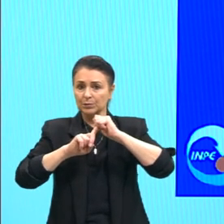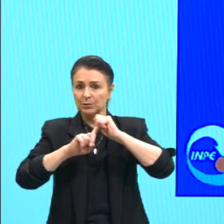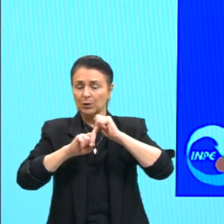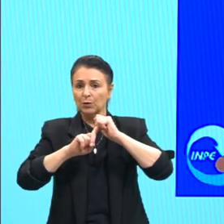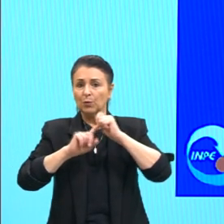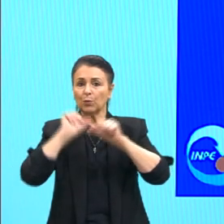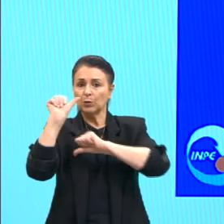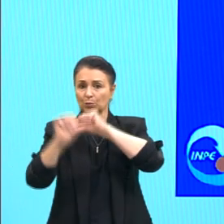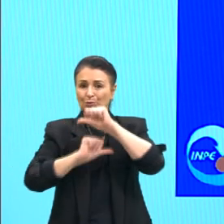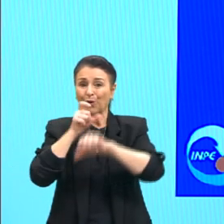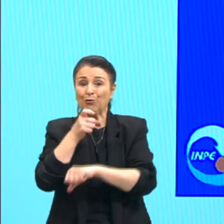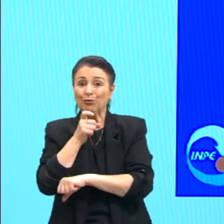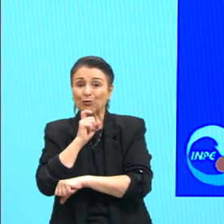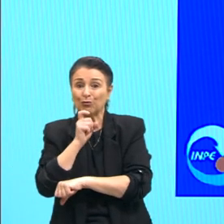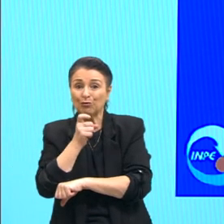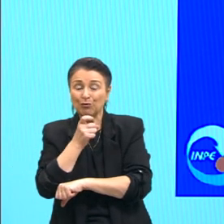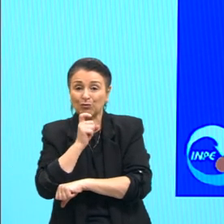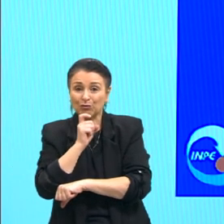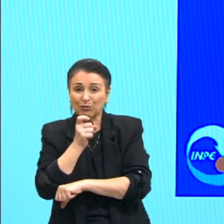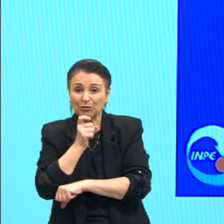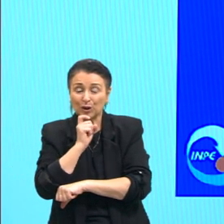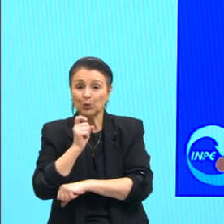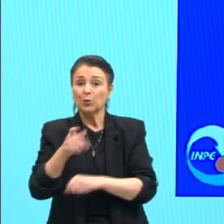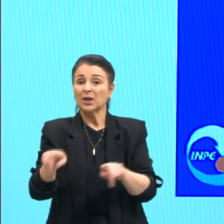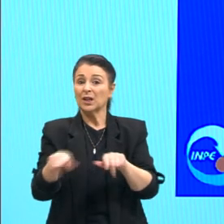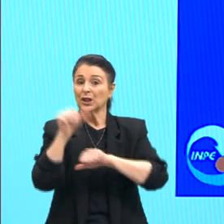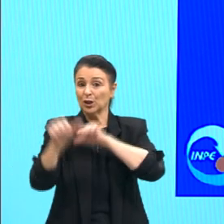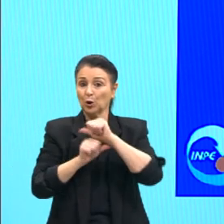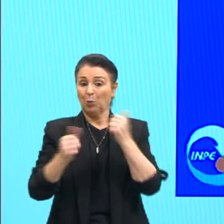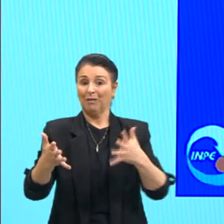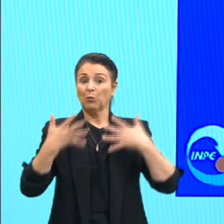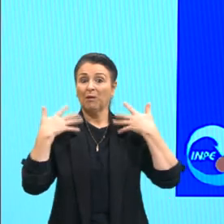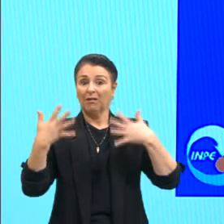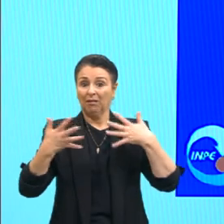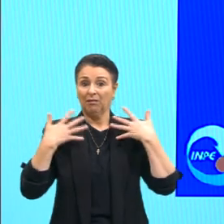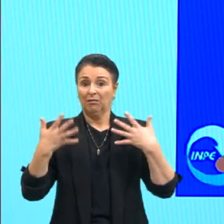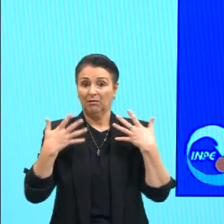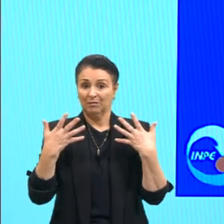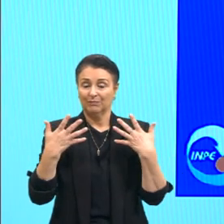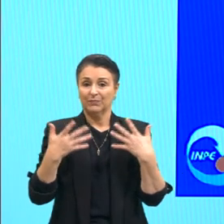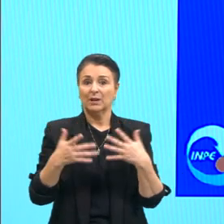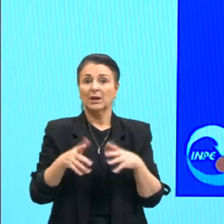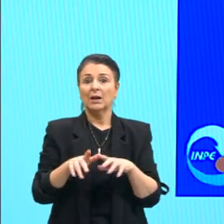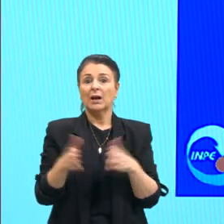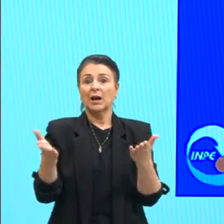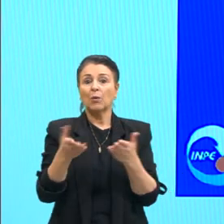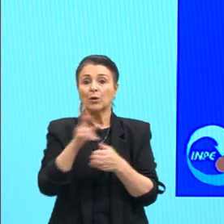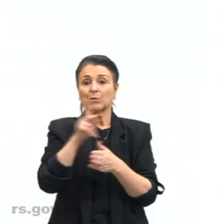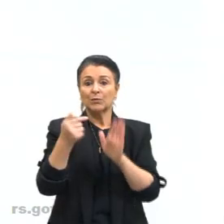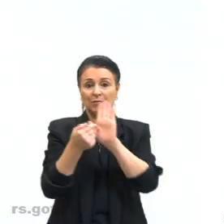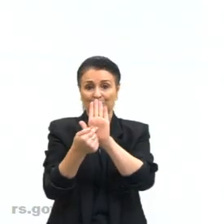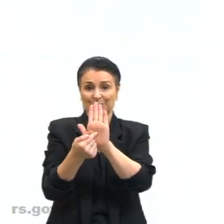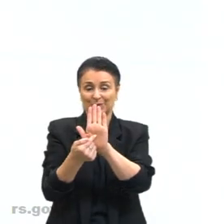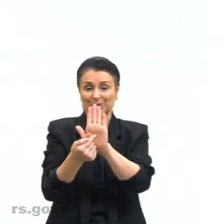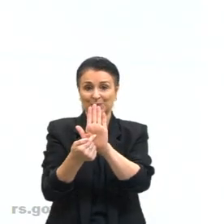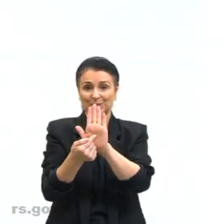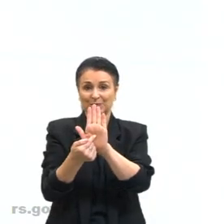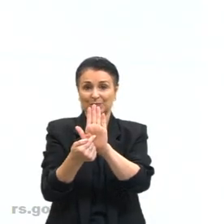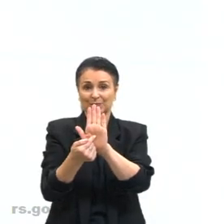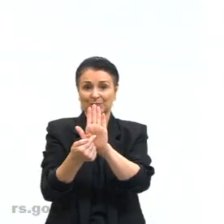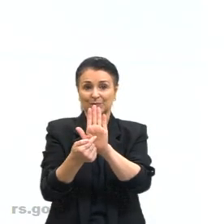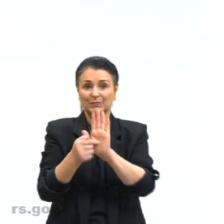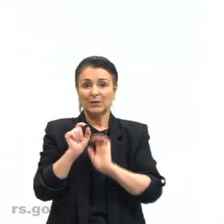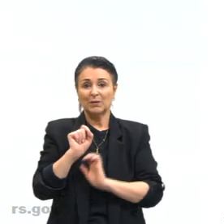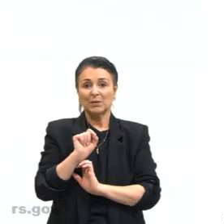transitar entre o frio, a região, o período frio do período quente, tá? Do lado aqui, ó, eu vou mostrar pra vocês, vai aparecer